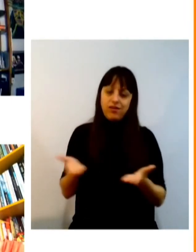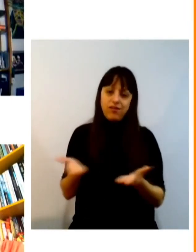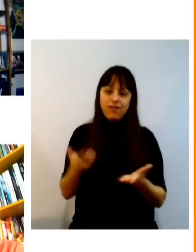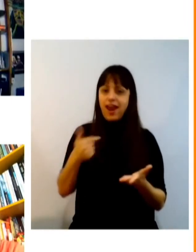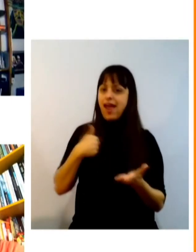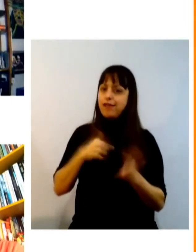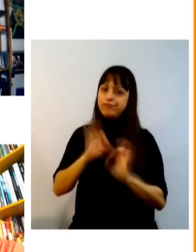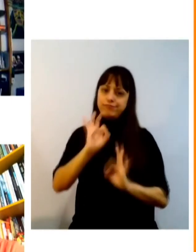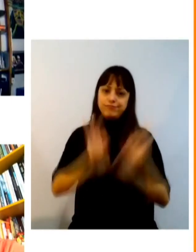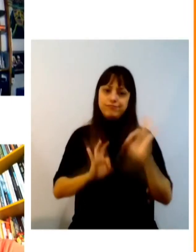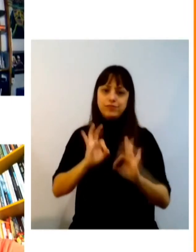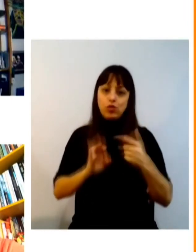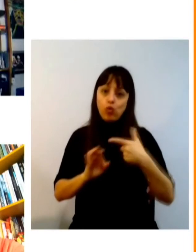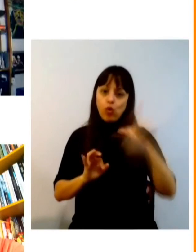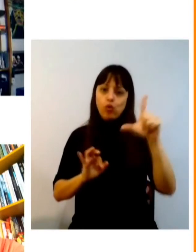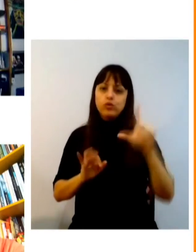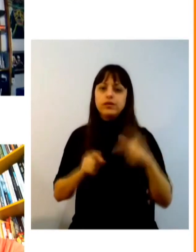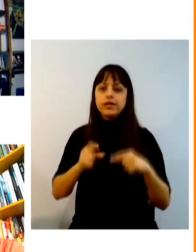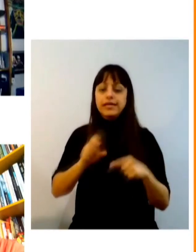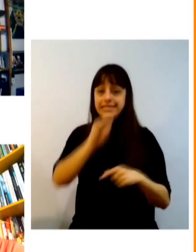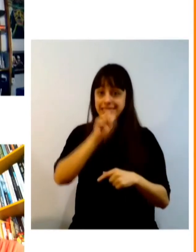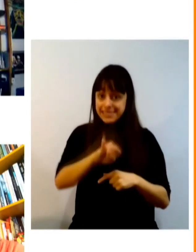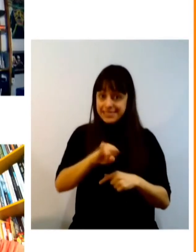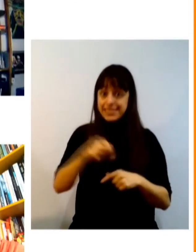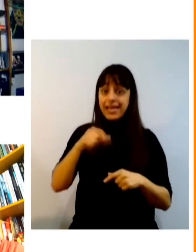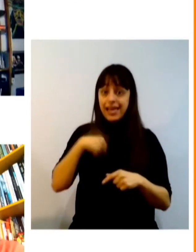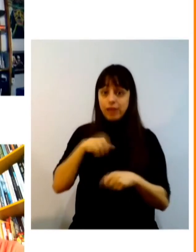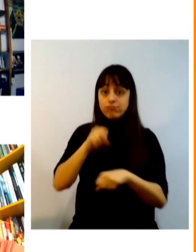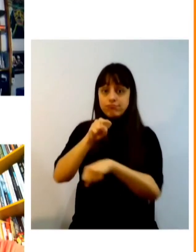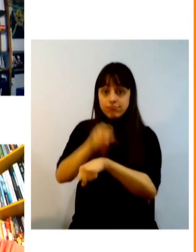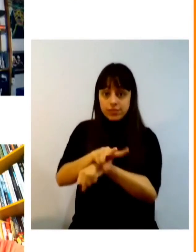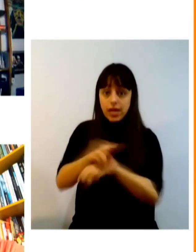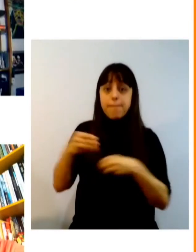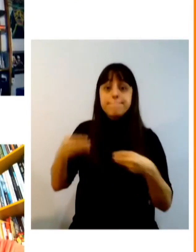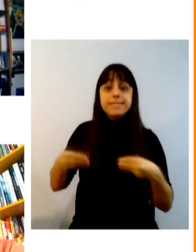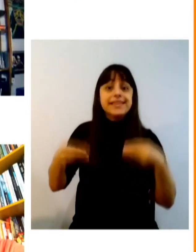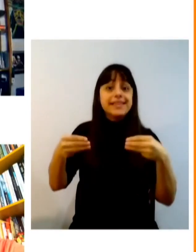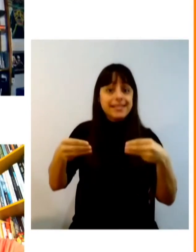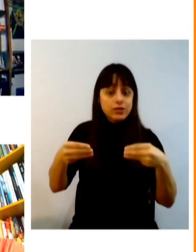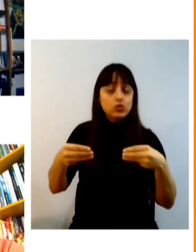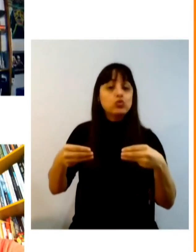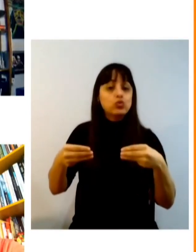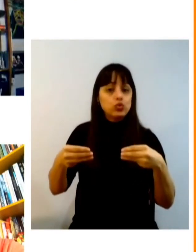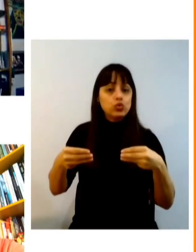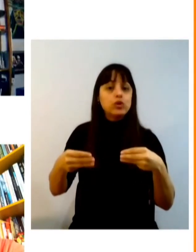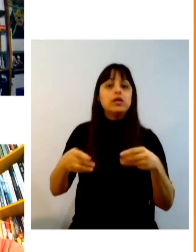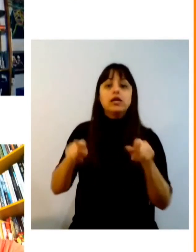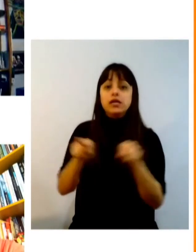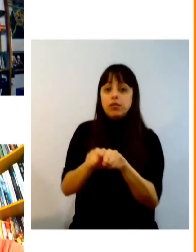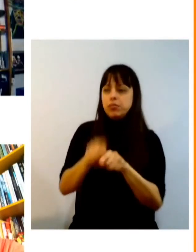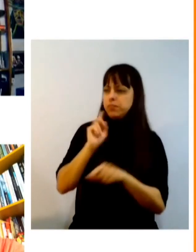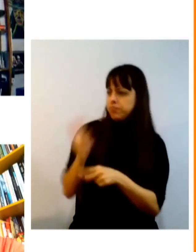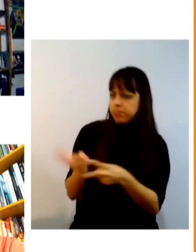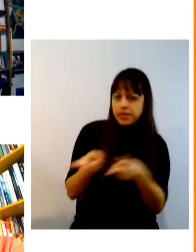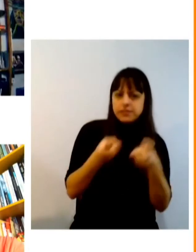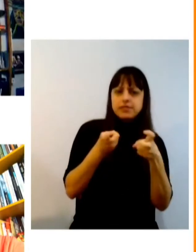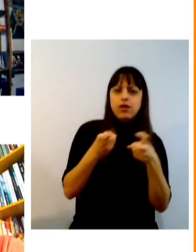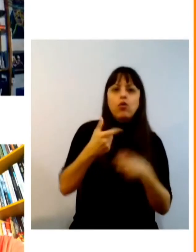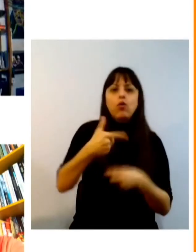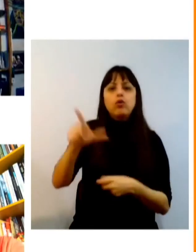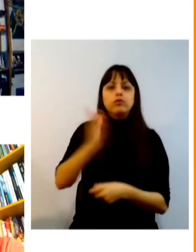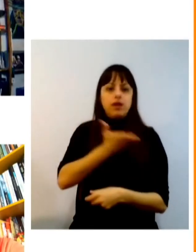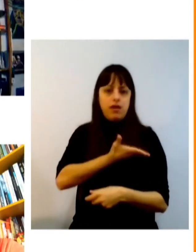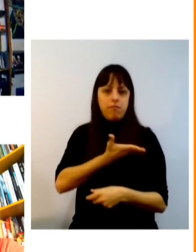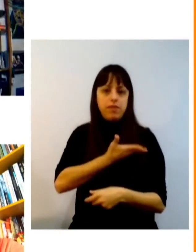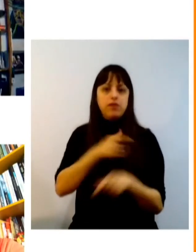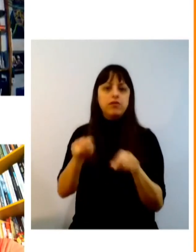que eu estou consolidando e a reflexão é que quando eu ocupo o cargo de ministro vendo